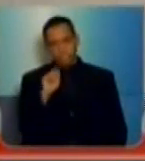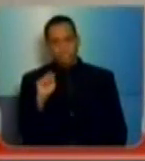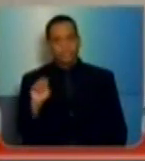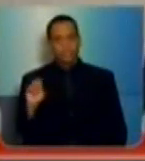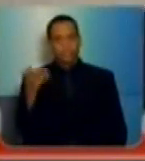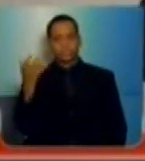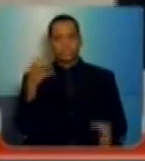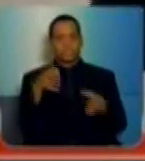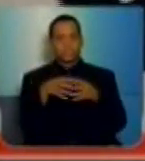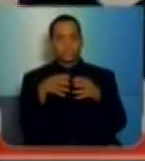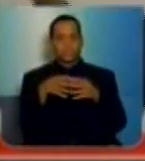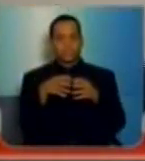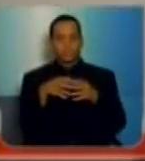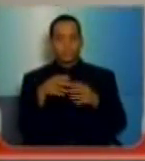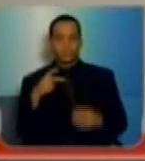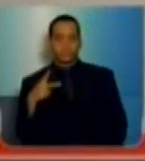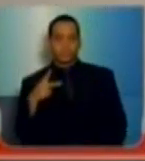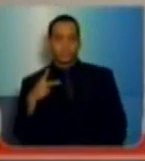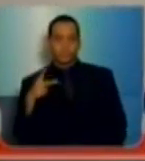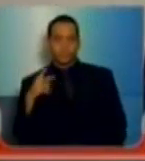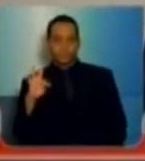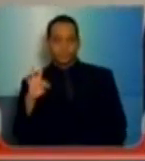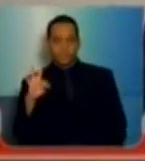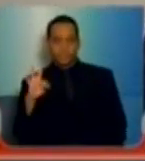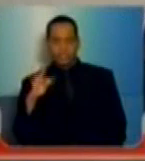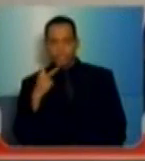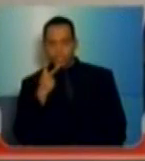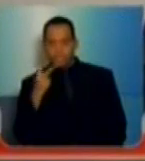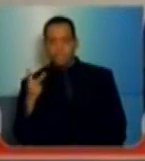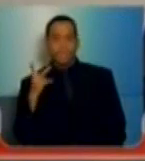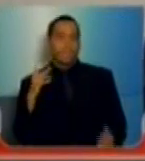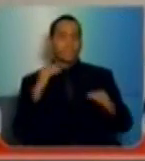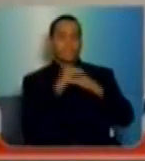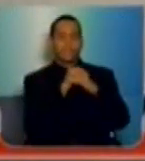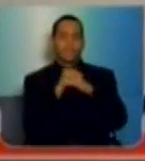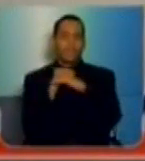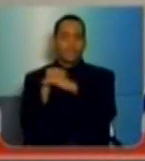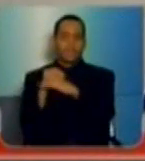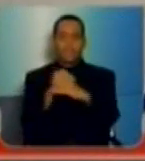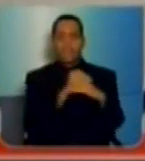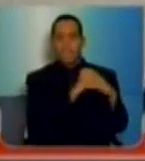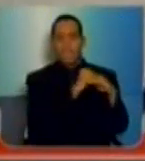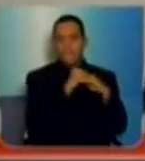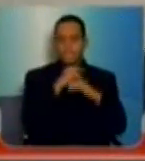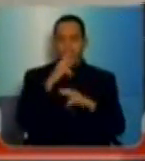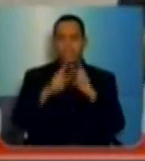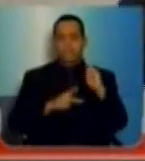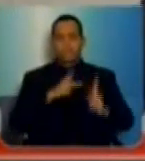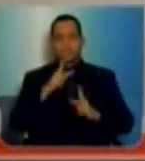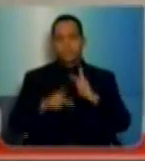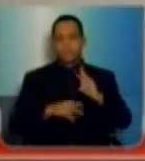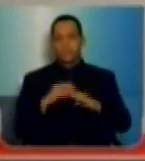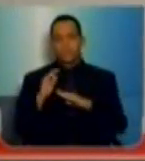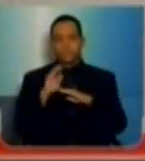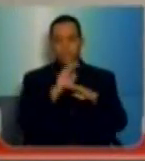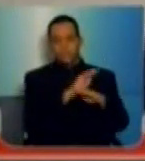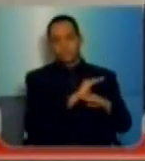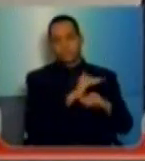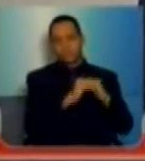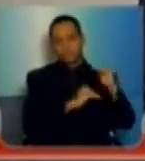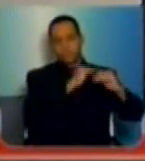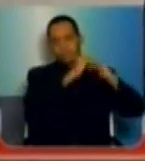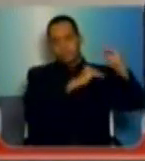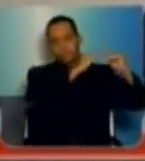administração do PT, que se diz uma administração democrática e popular, é um retrocesso